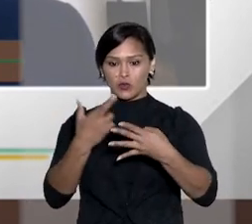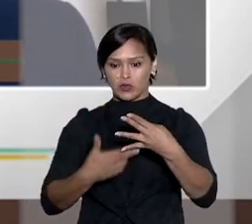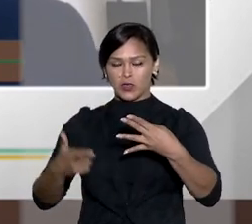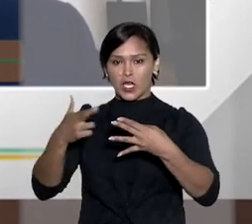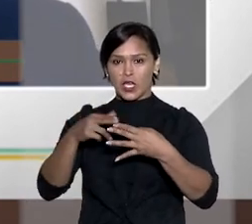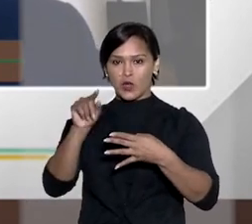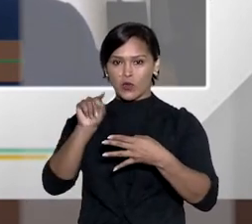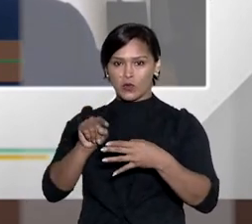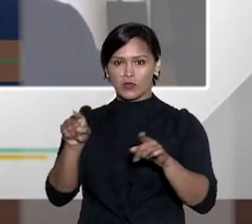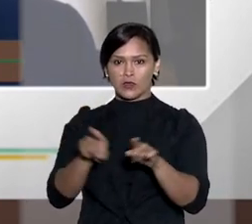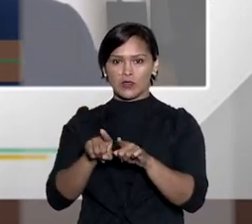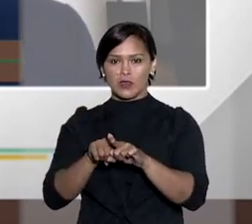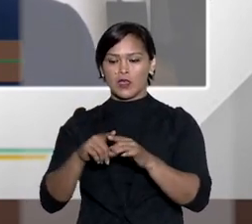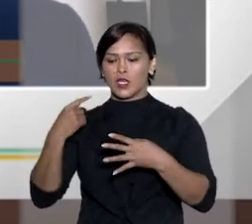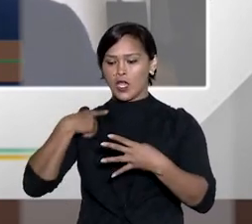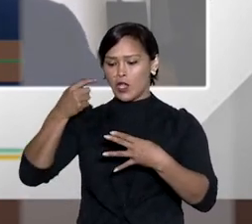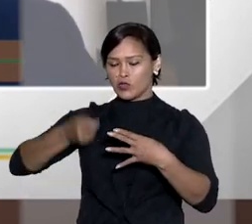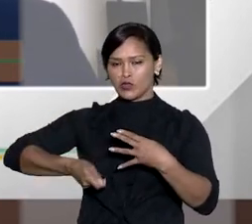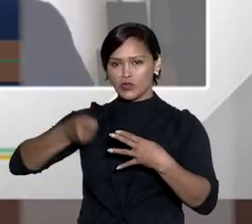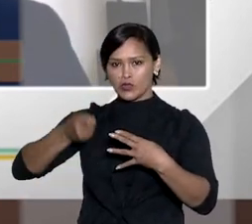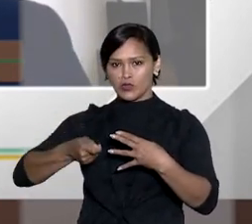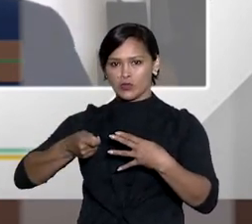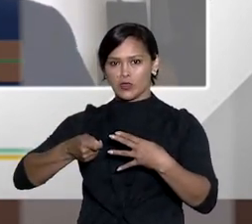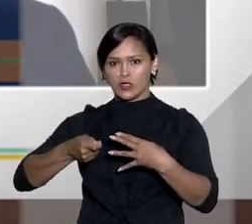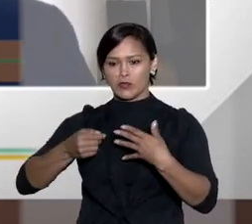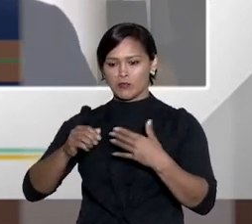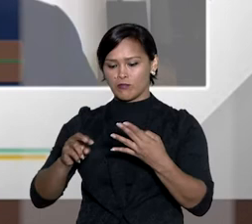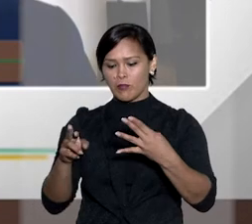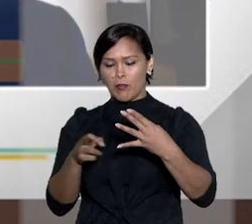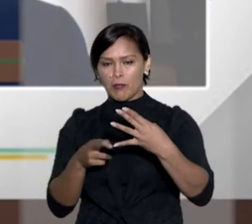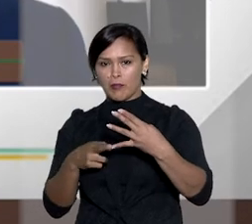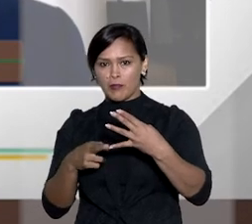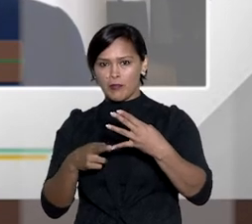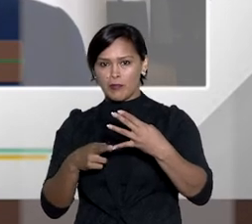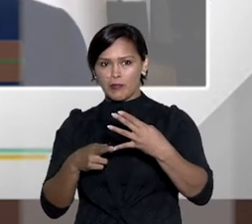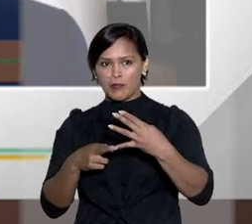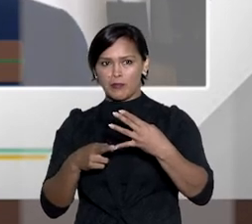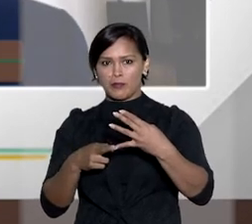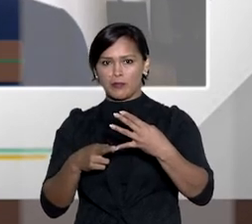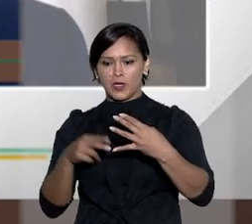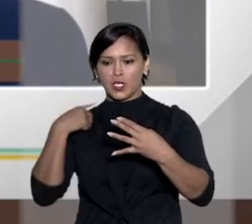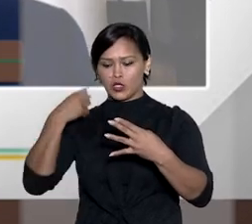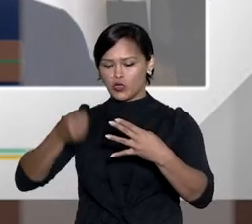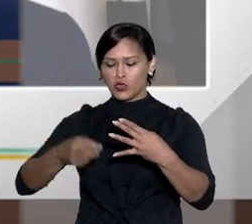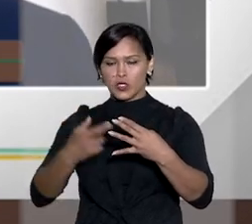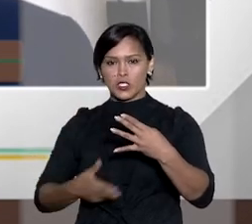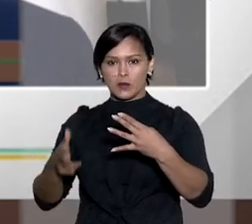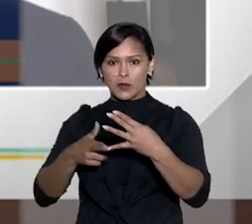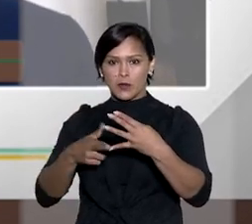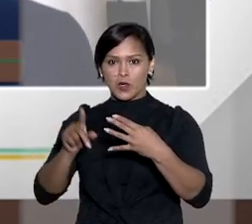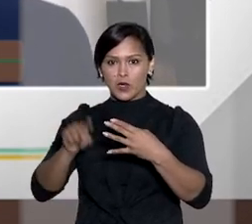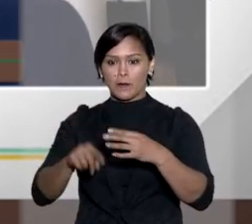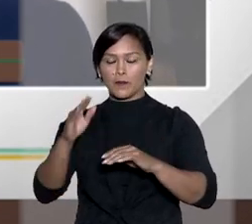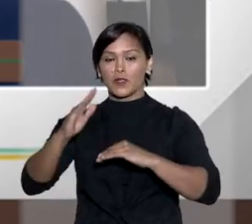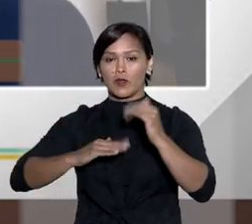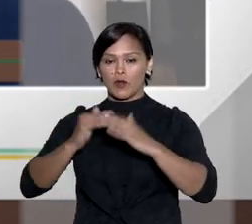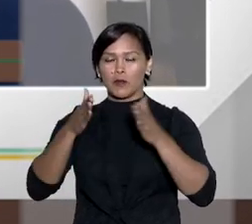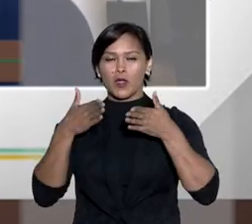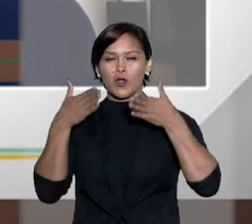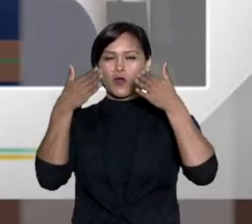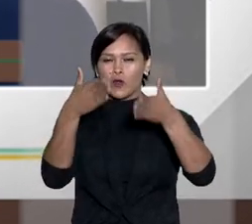julgados através das turmas recursais compostas por juízes de primeira